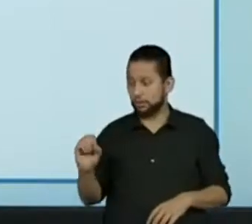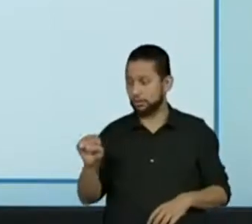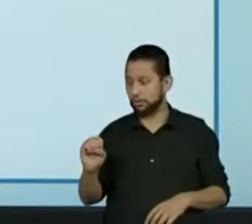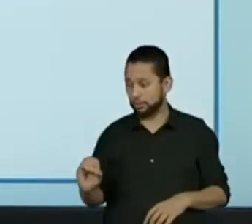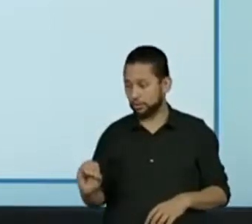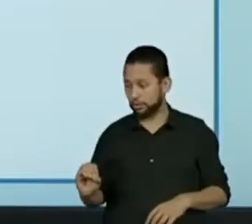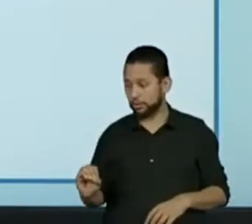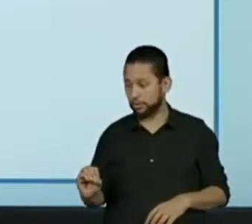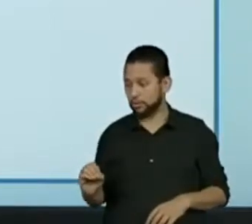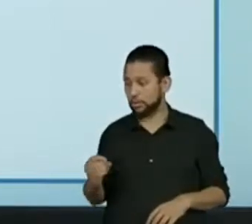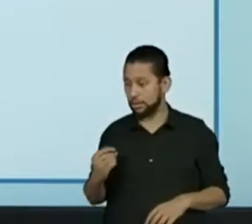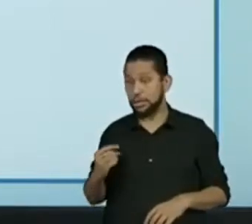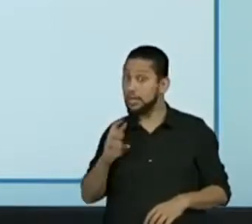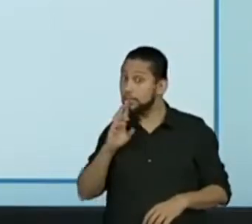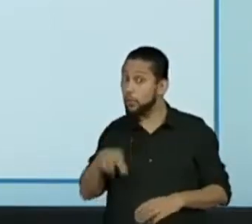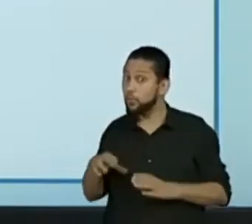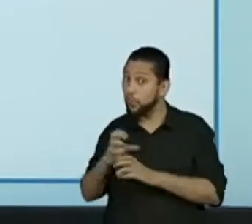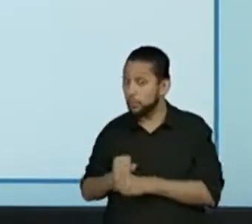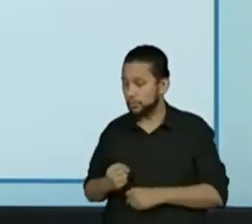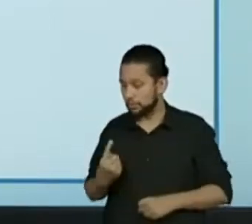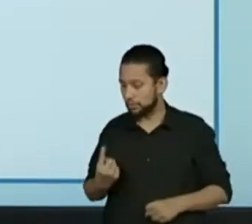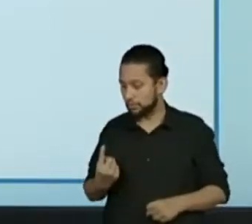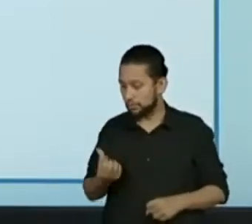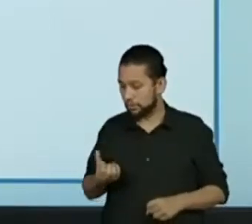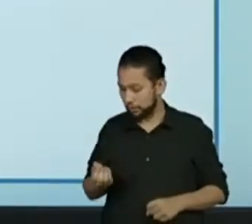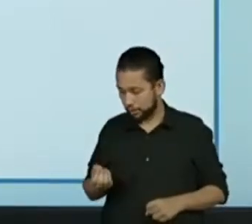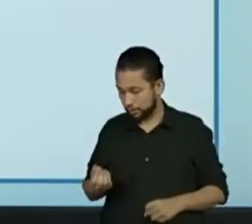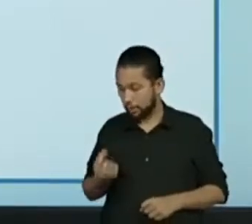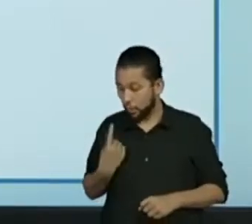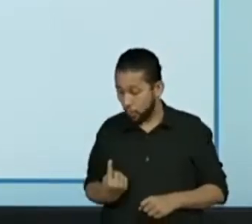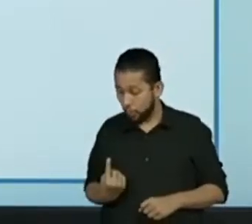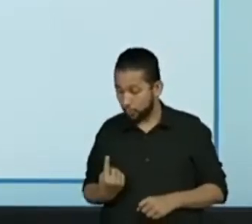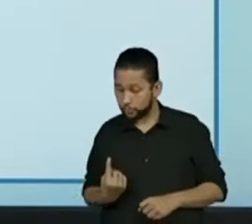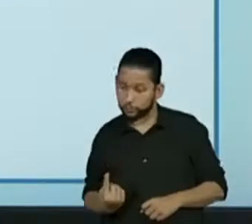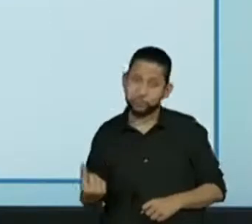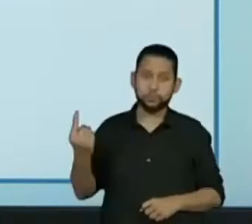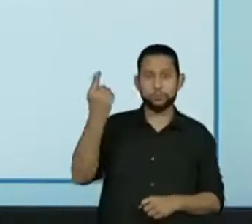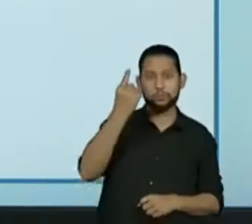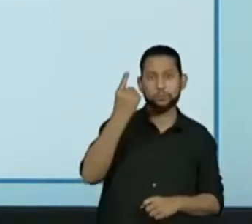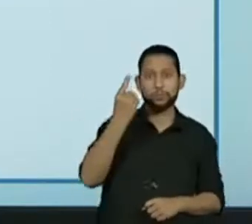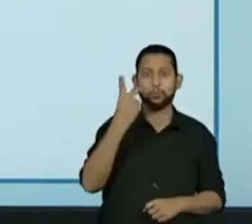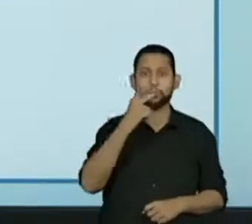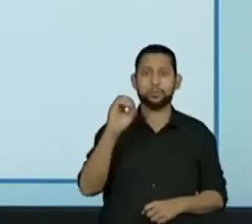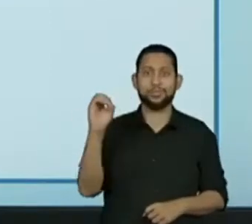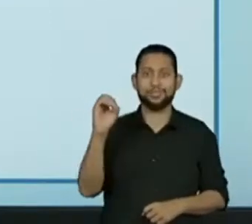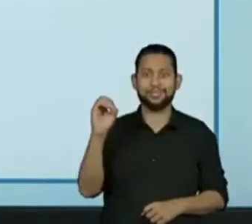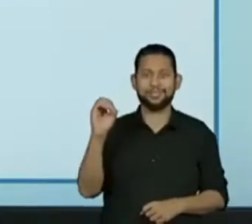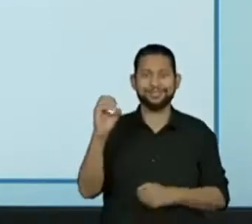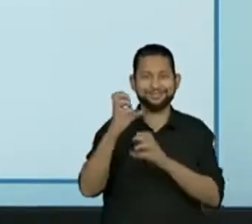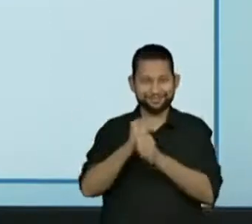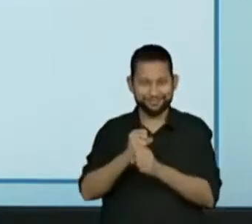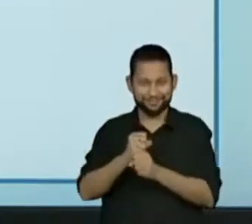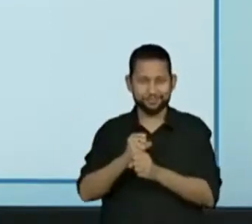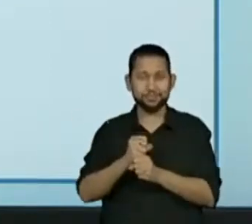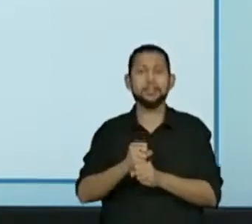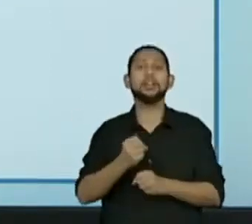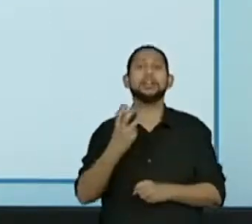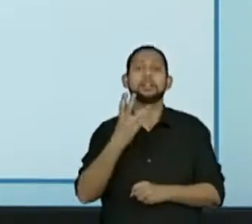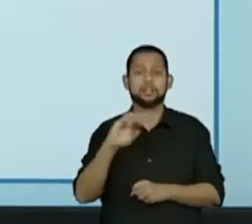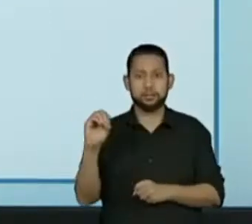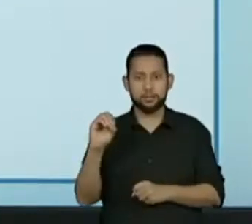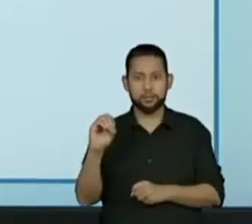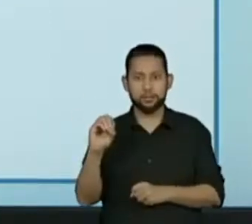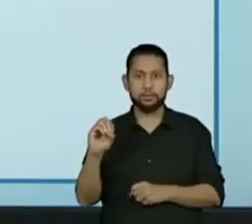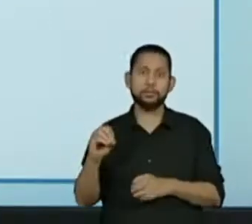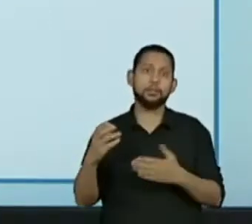160 lá para a casa da centena. Vocês já estão acostumados com isso. E aí, eu somei 100 mais